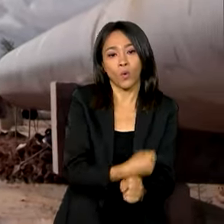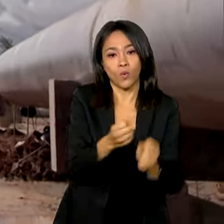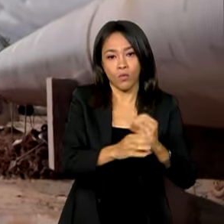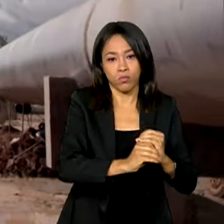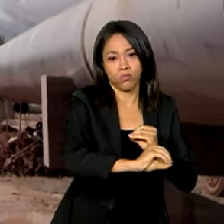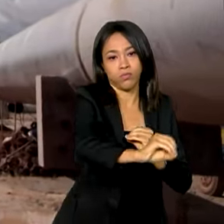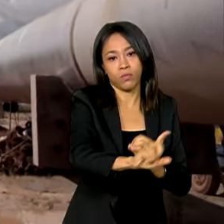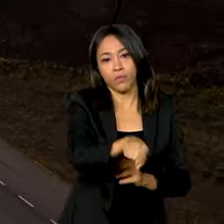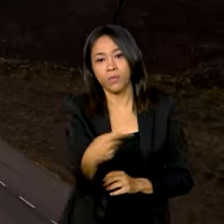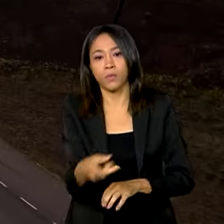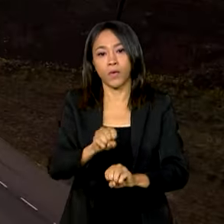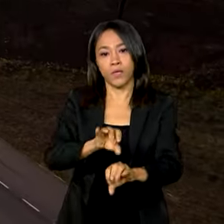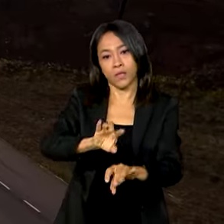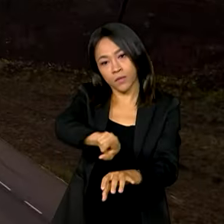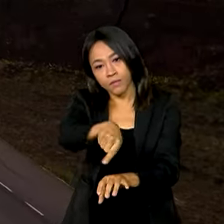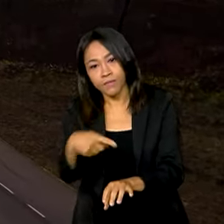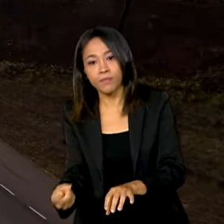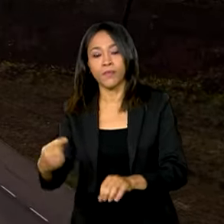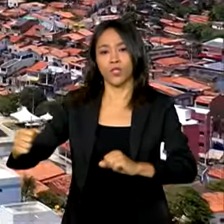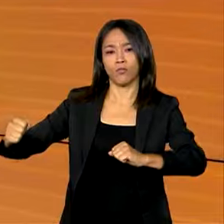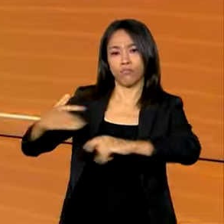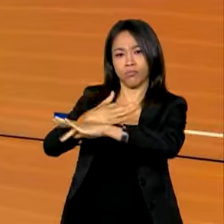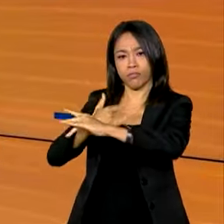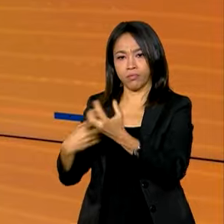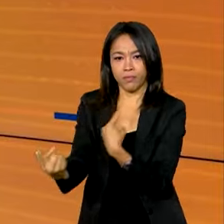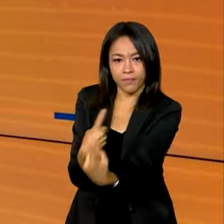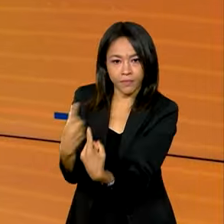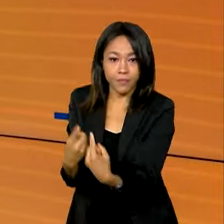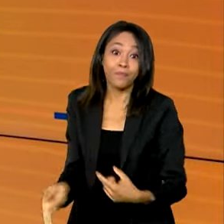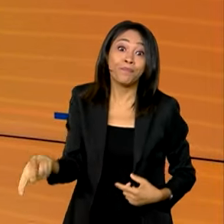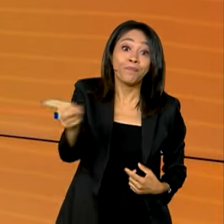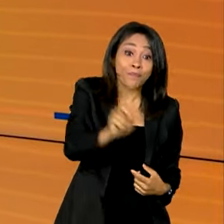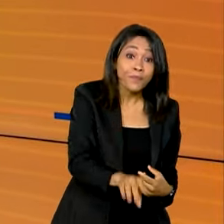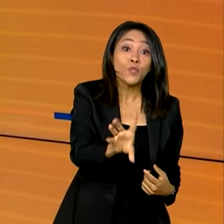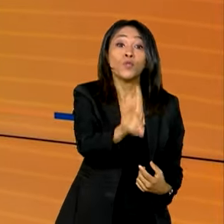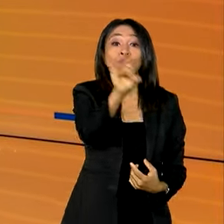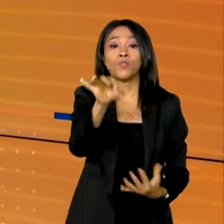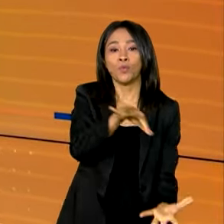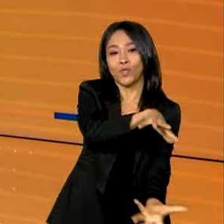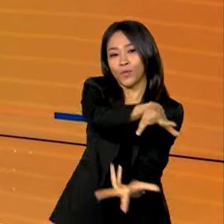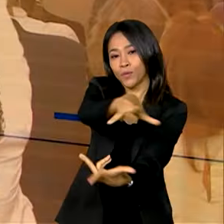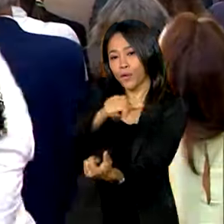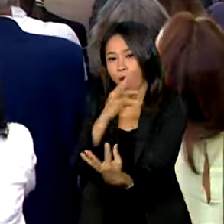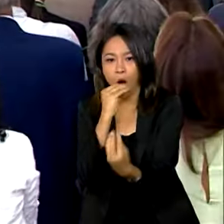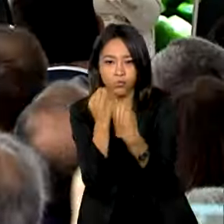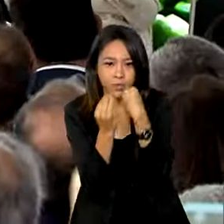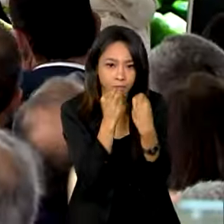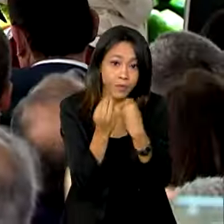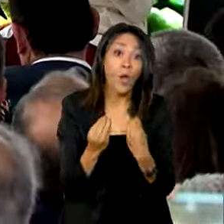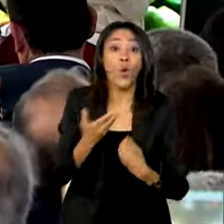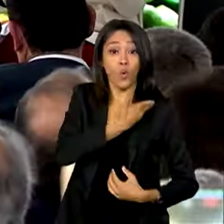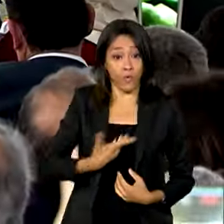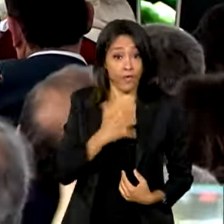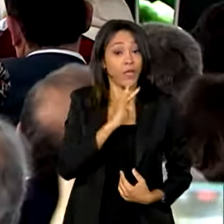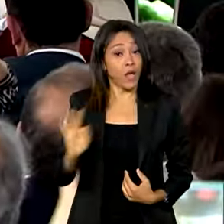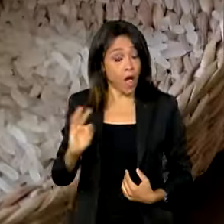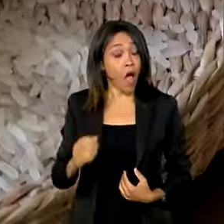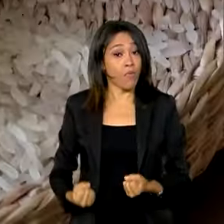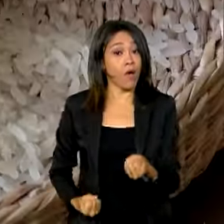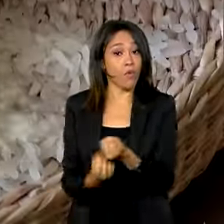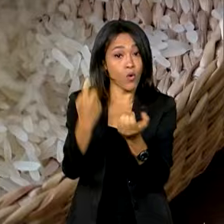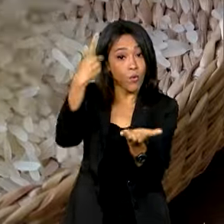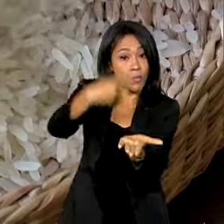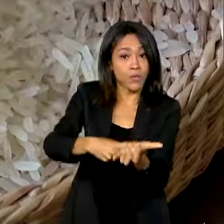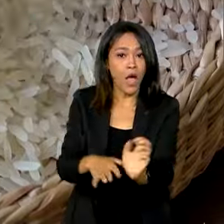saneamento, educação e mobilidade urbana. No Dia Mundial da Alimentação, o governo federal reforça o compromisso para